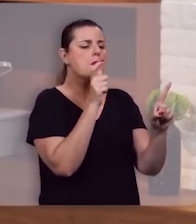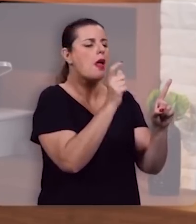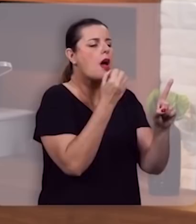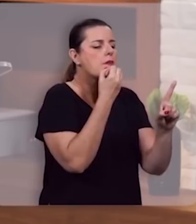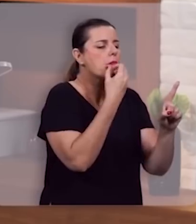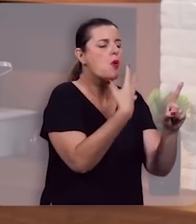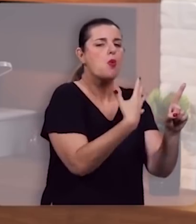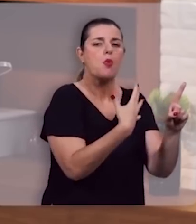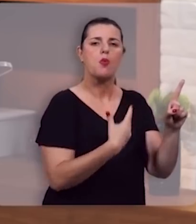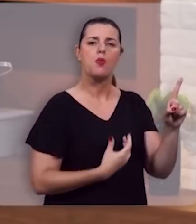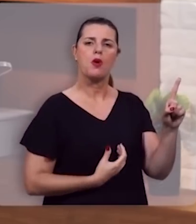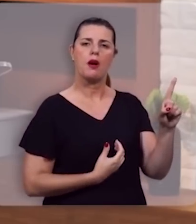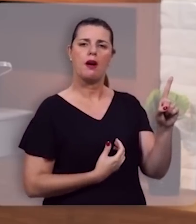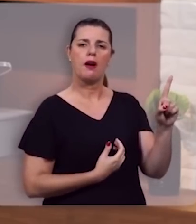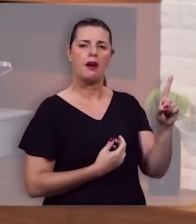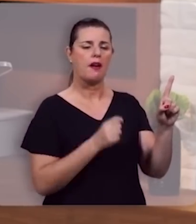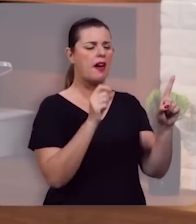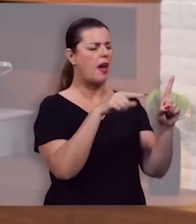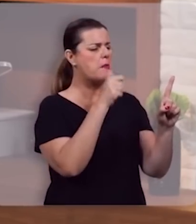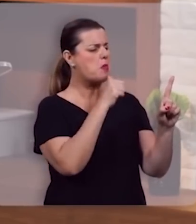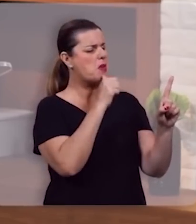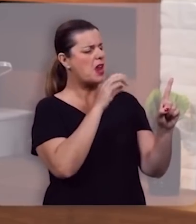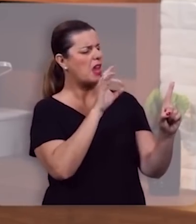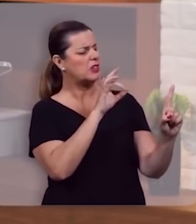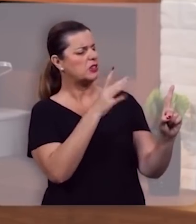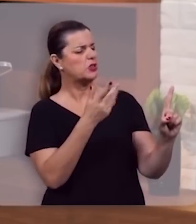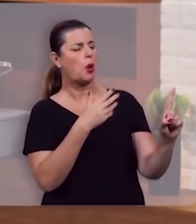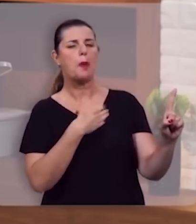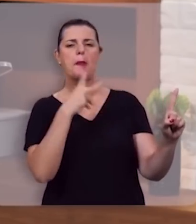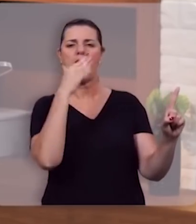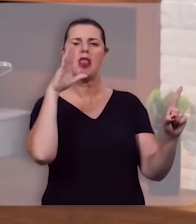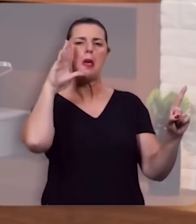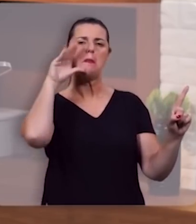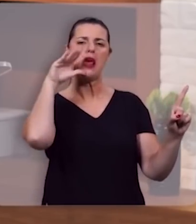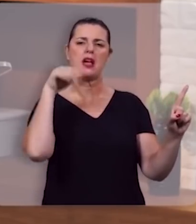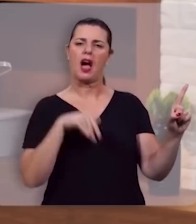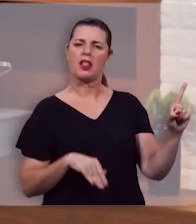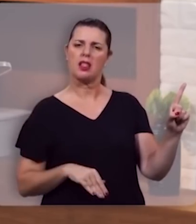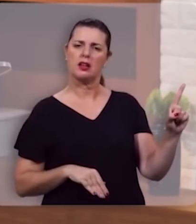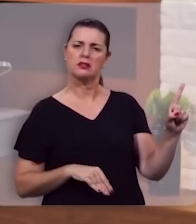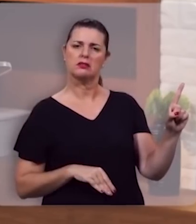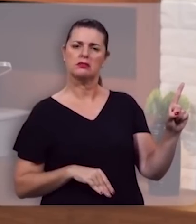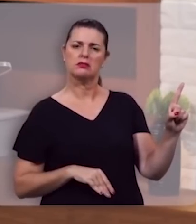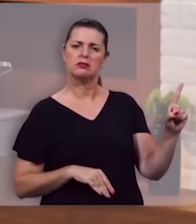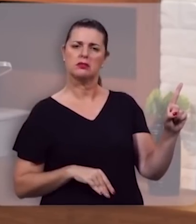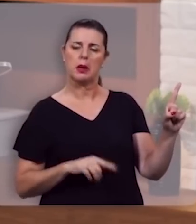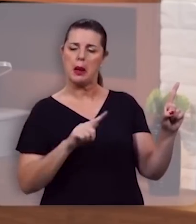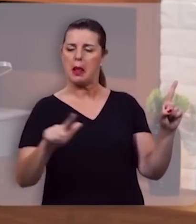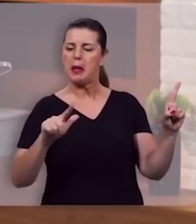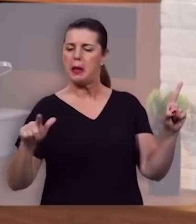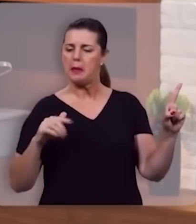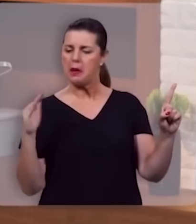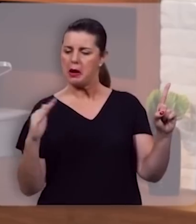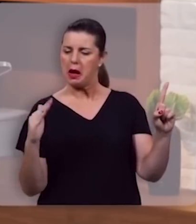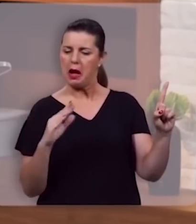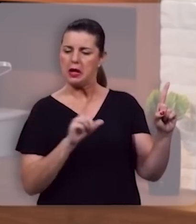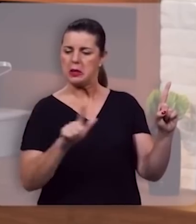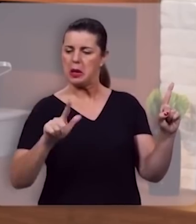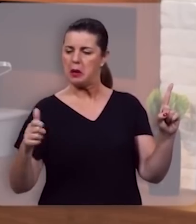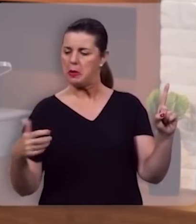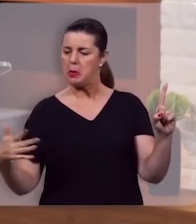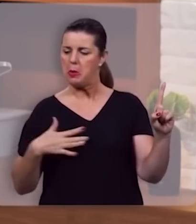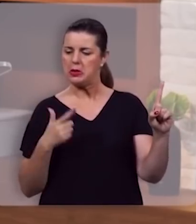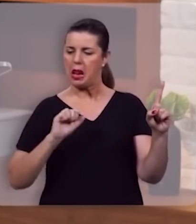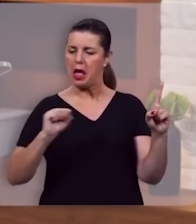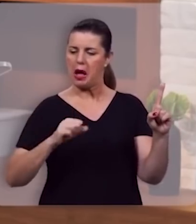fazendo dela apenas uma prestadora de serviços domésticos esta